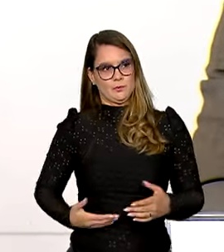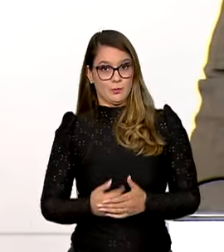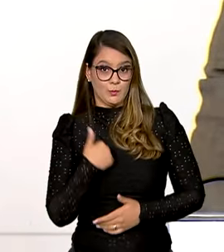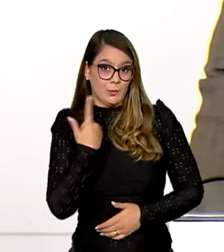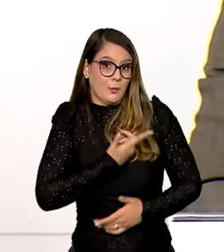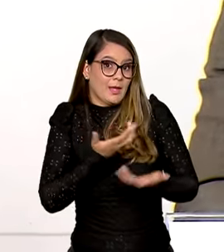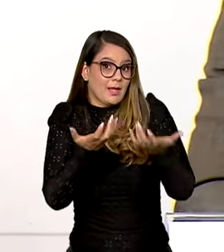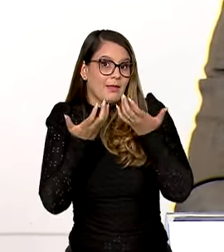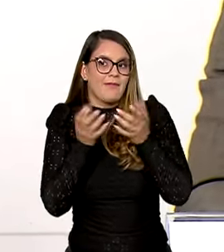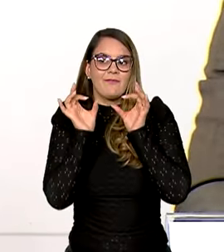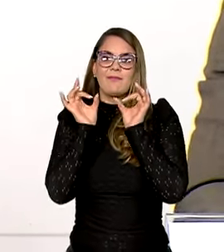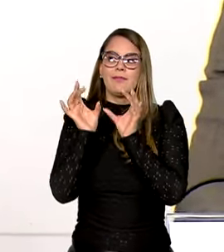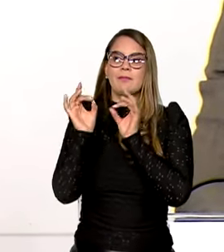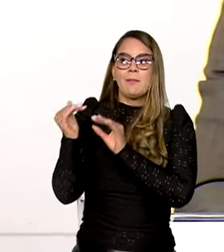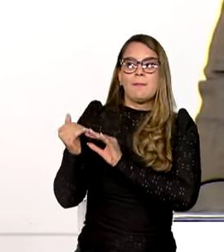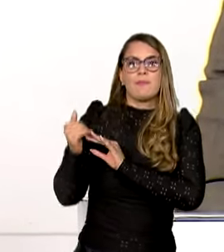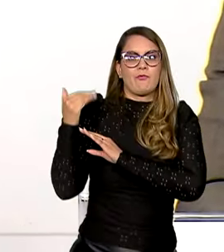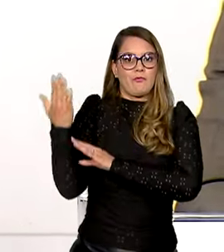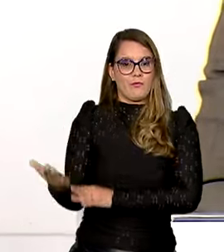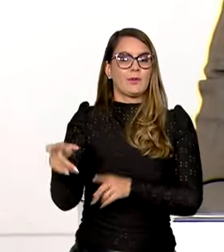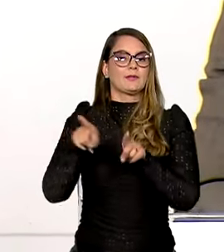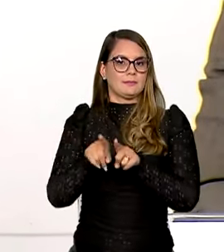queremos exportar também serviços. Desenrola, empresas também,